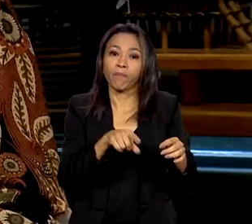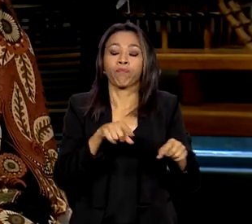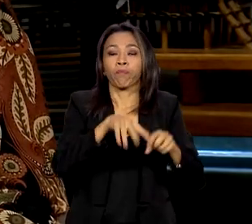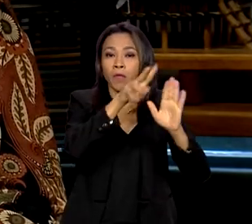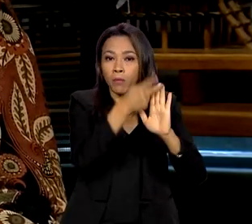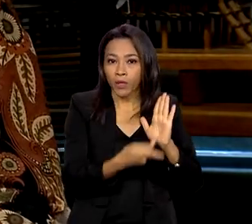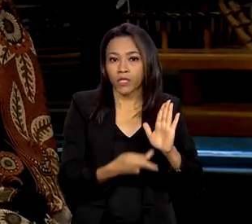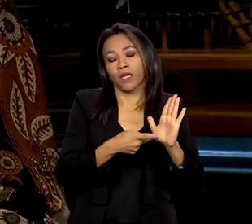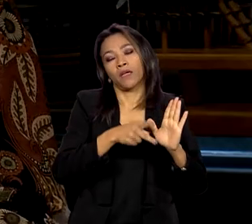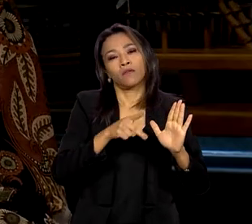desenvolvimento sustentável.